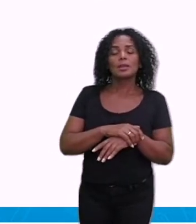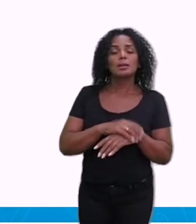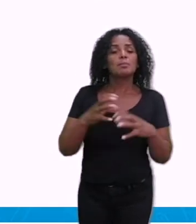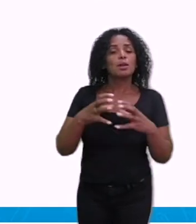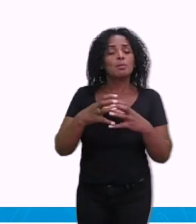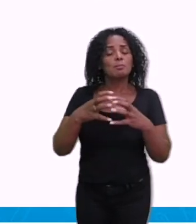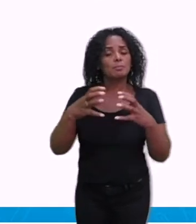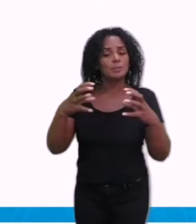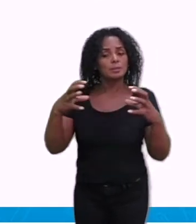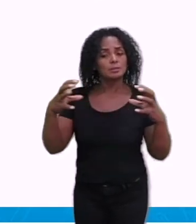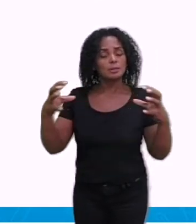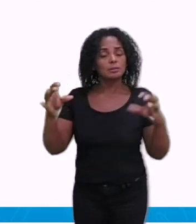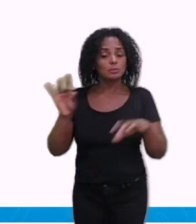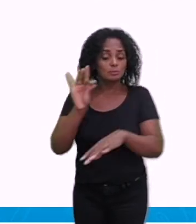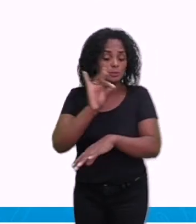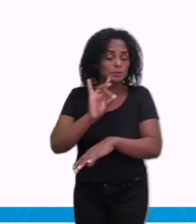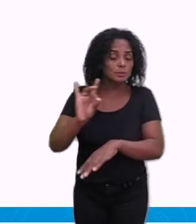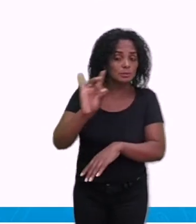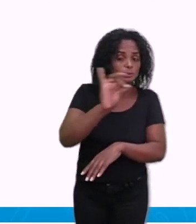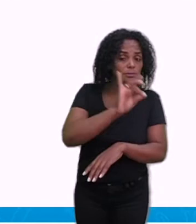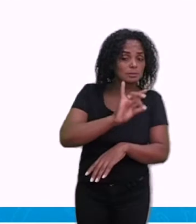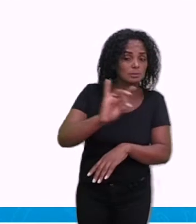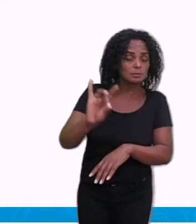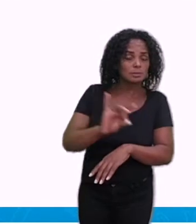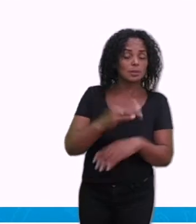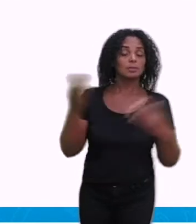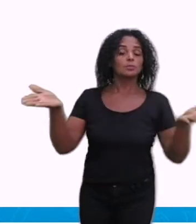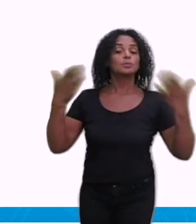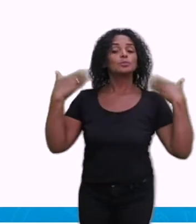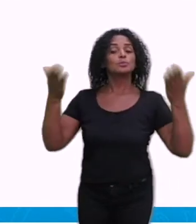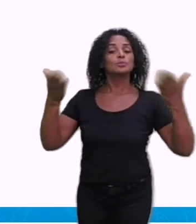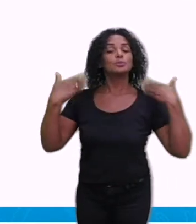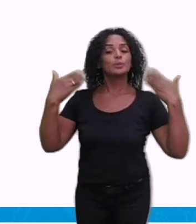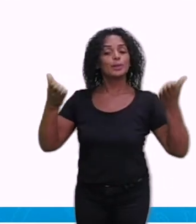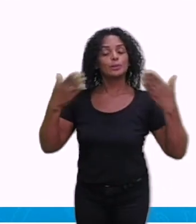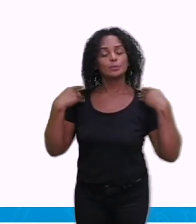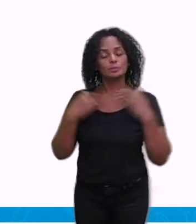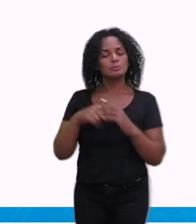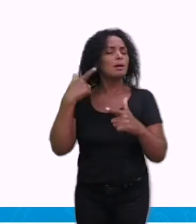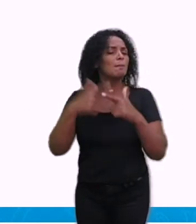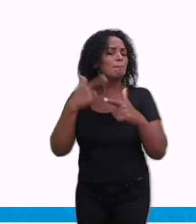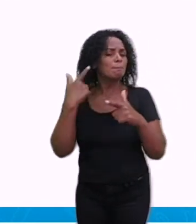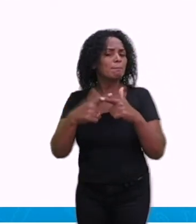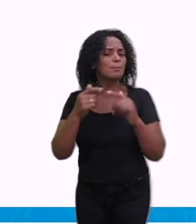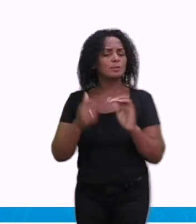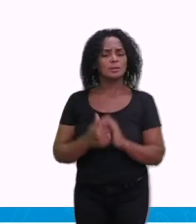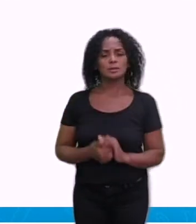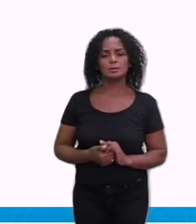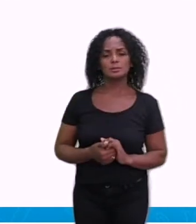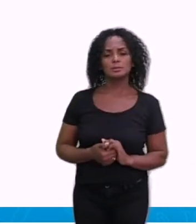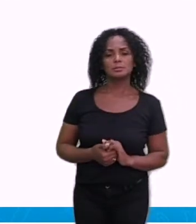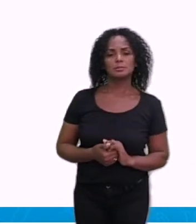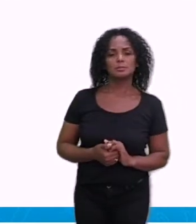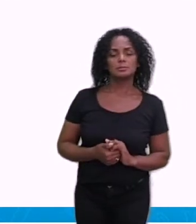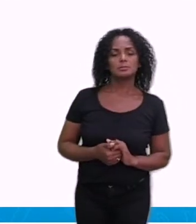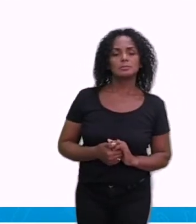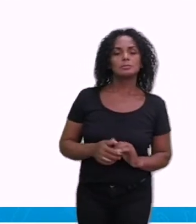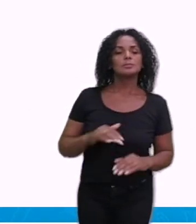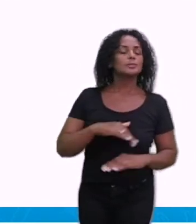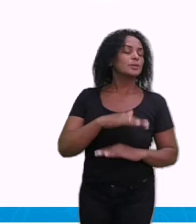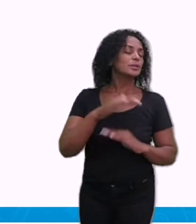proliferação do mosquito é no verão? Porque imagina, tá ali todos os